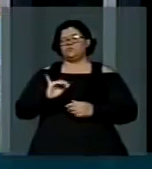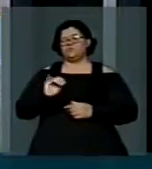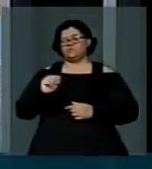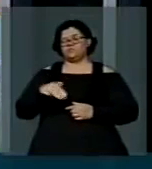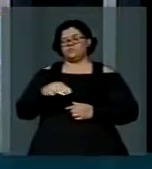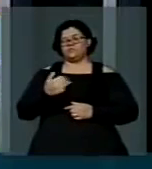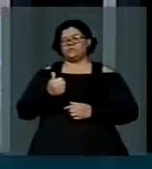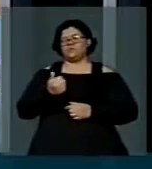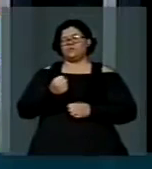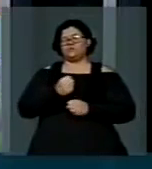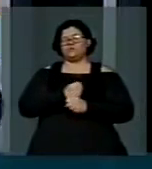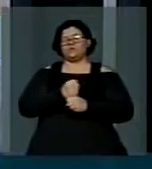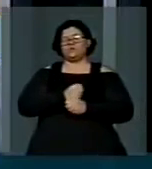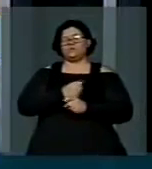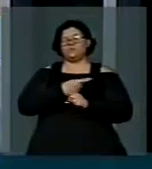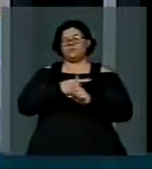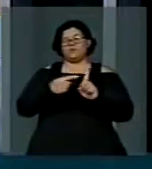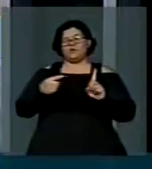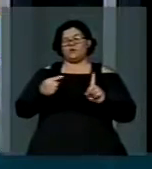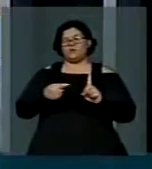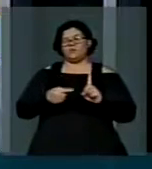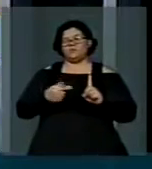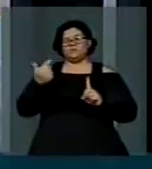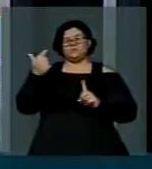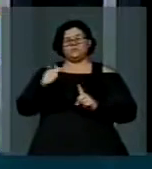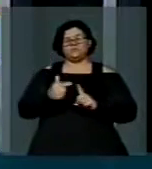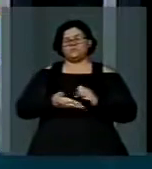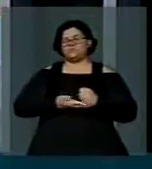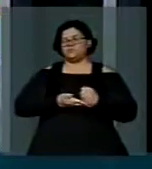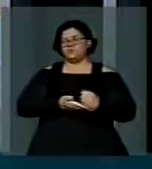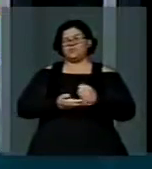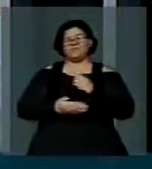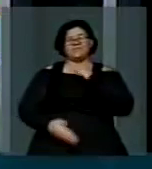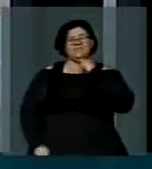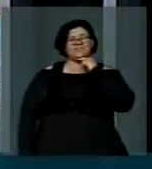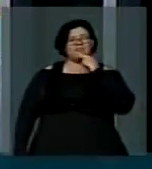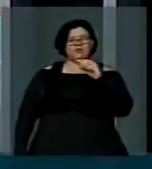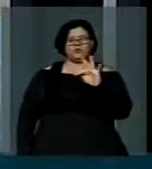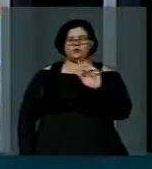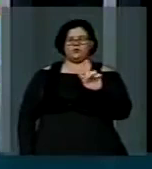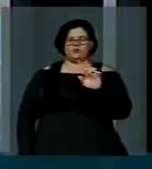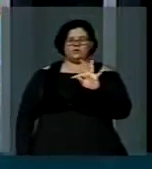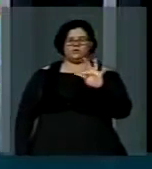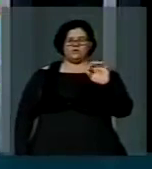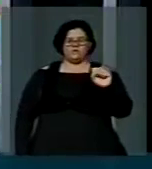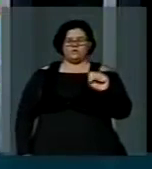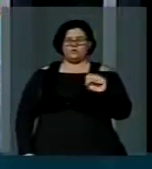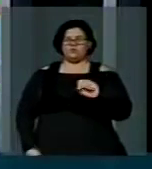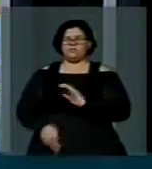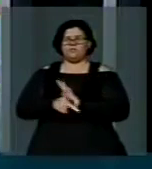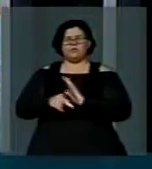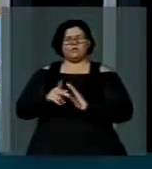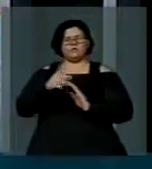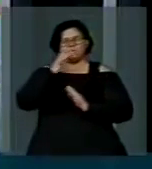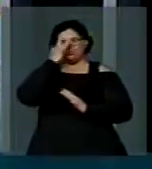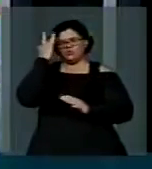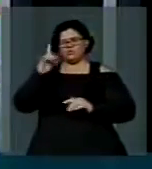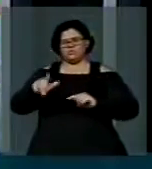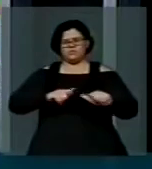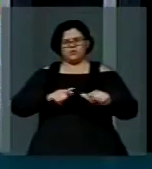e meio, não atendeu os trabalhadores no Fundo de Garantia, que é o patrimônio do trabalhador,